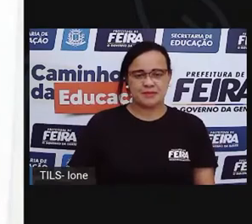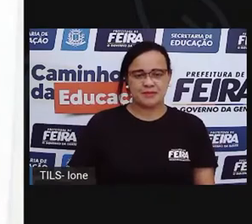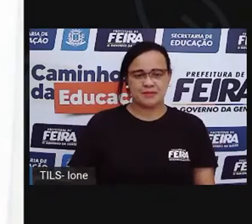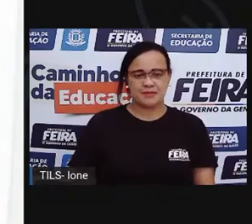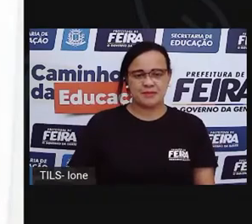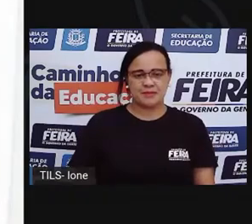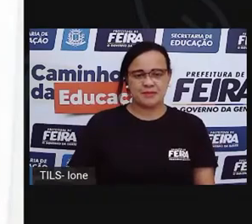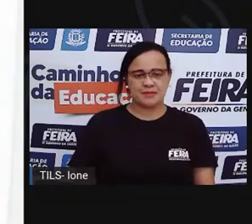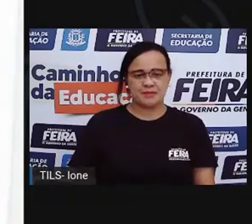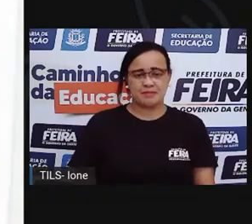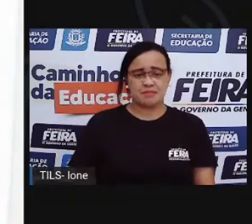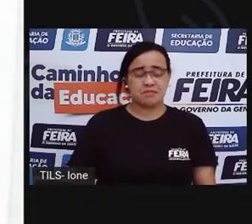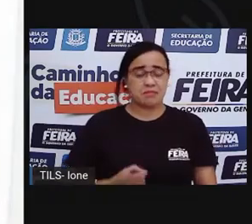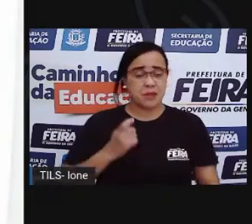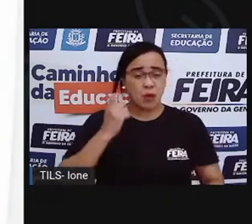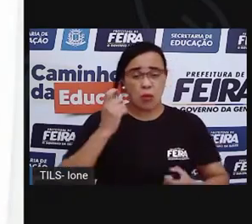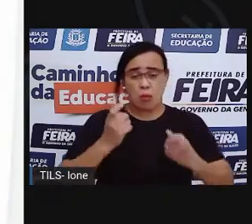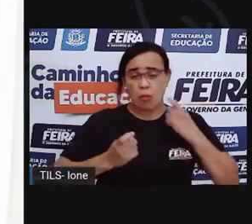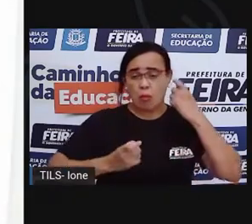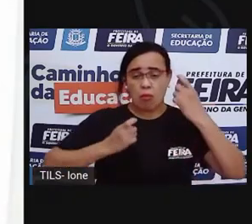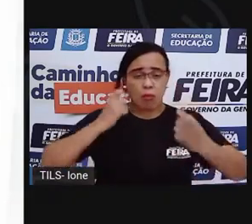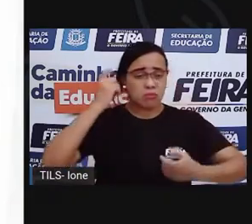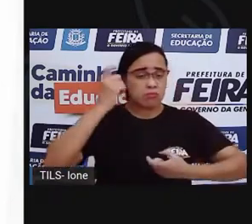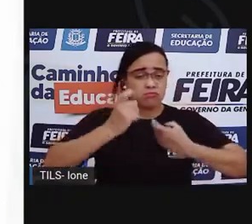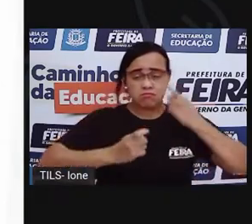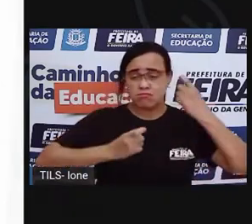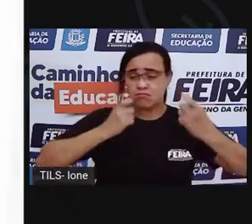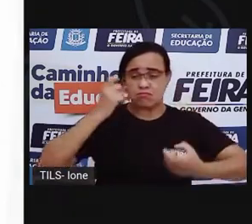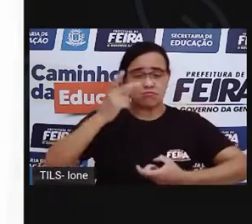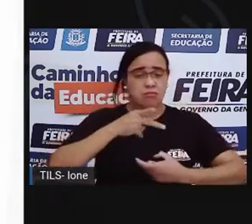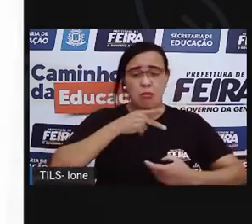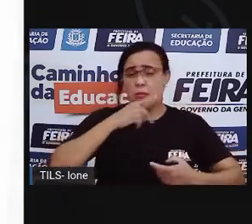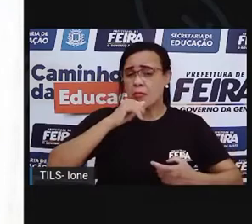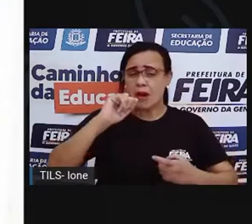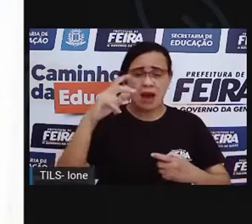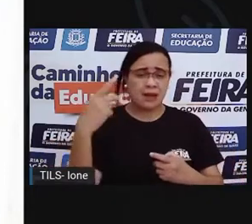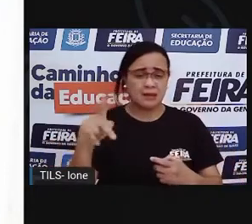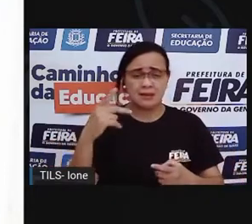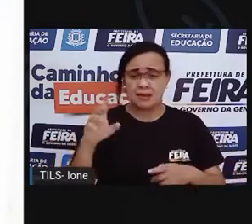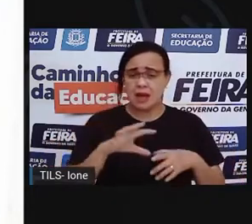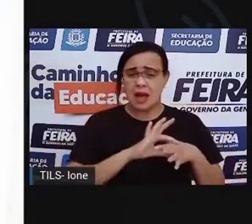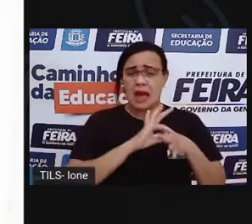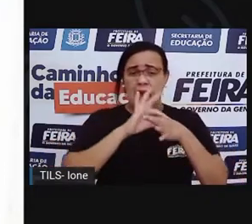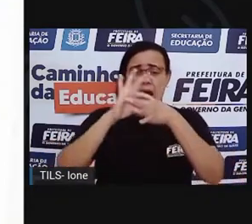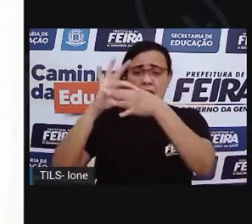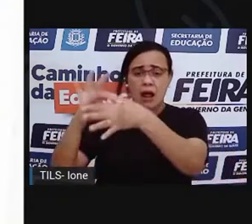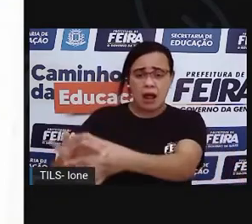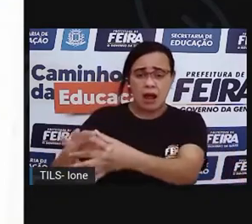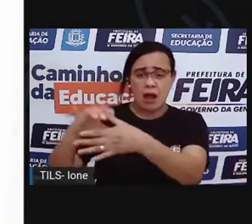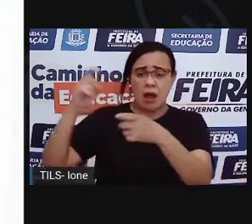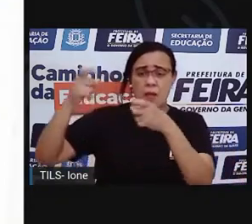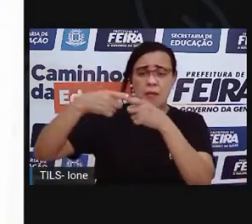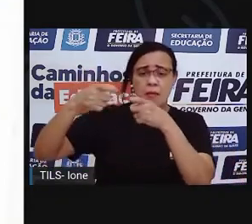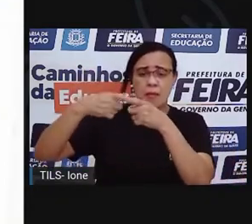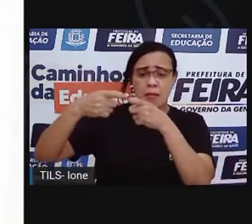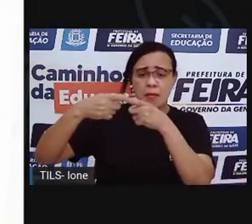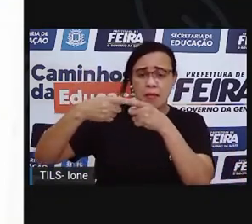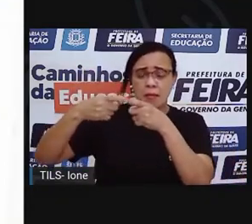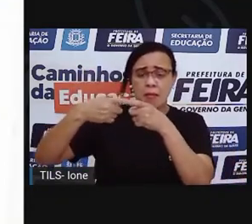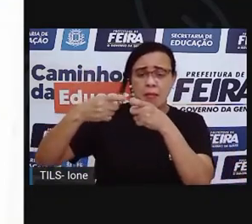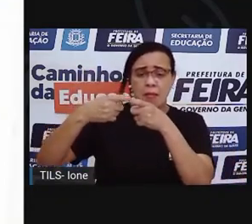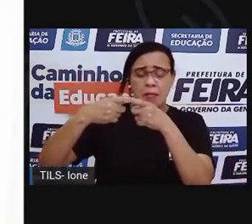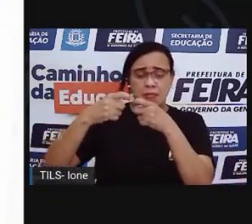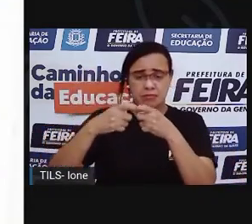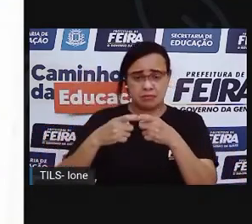Muito preocupado, o pai de Cecília a levou ao médico. No consultório, para seu